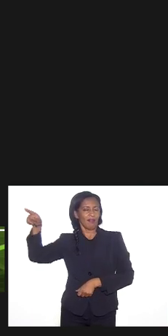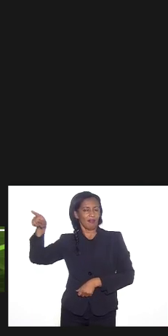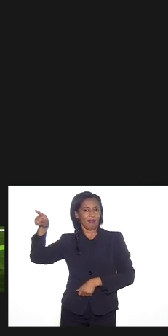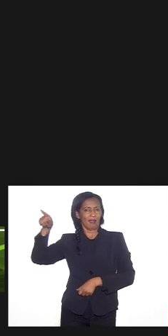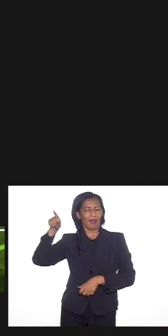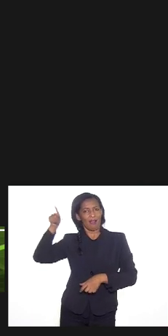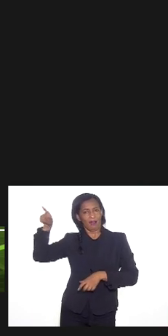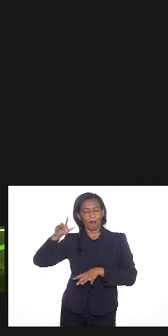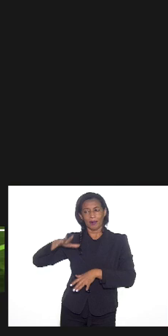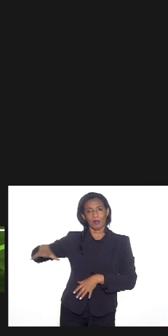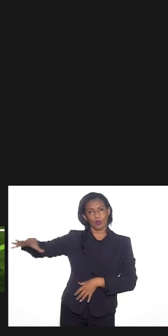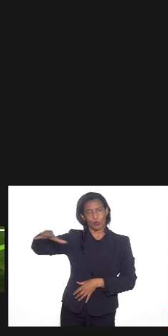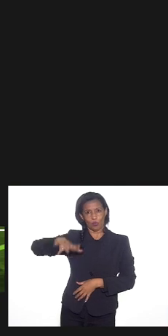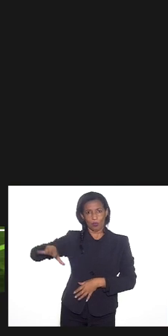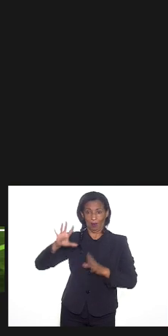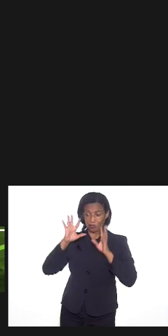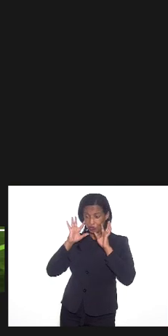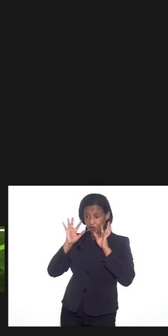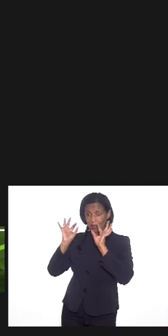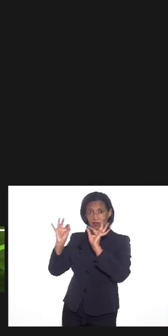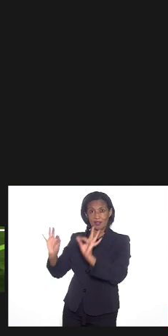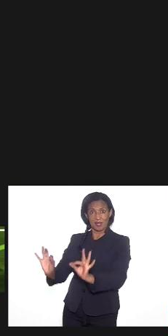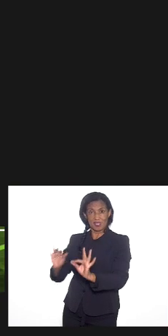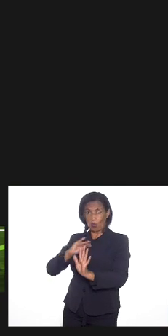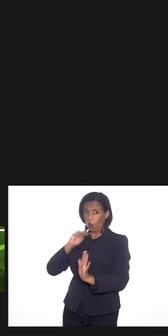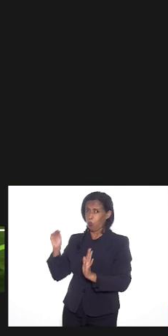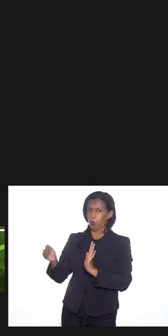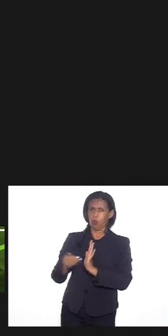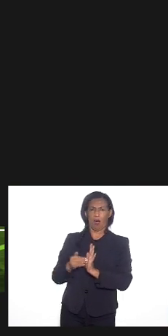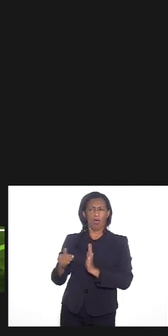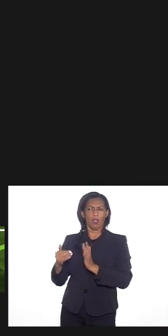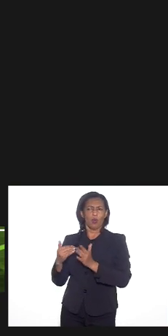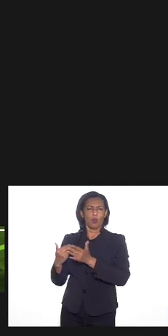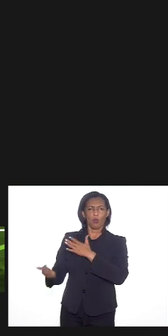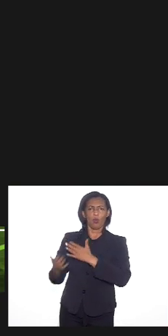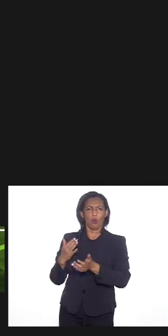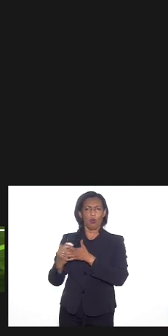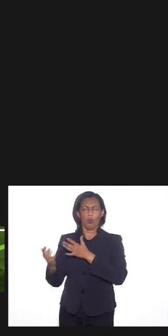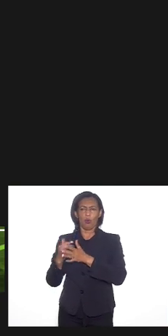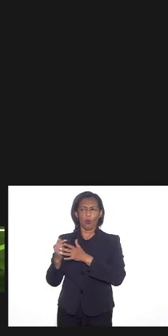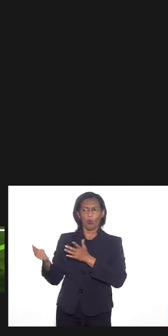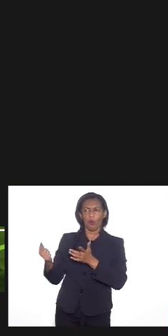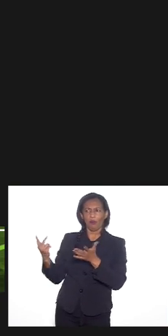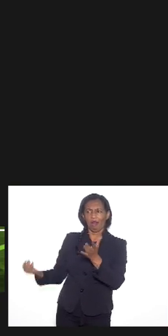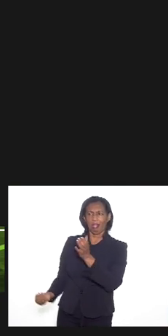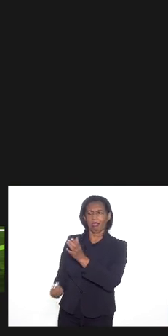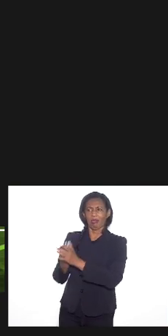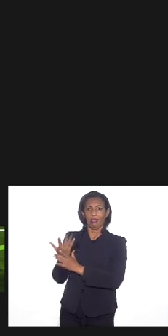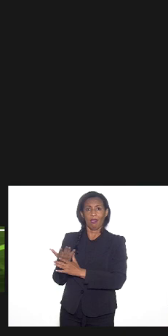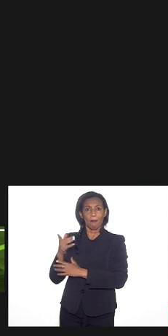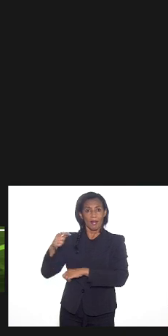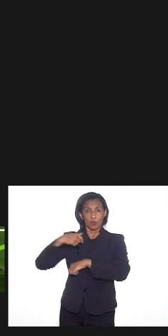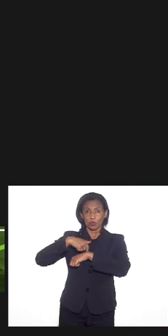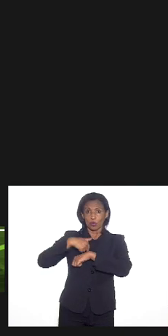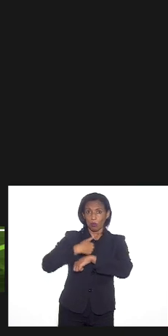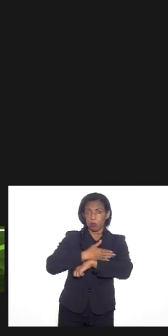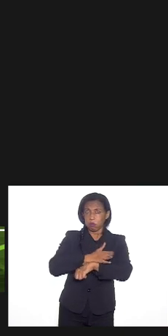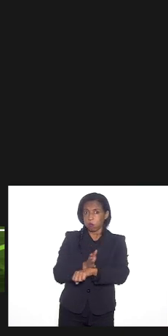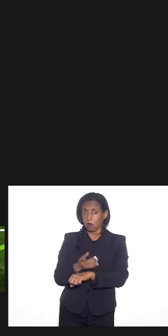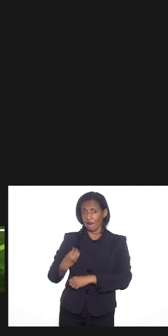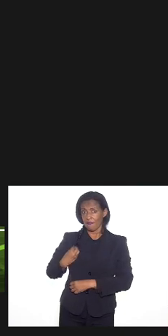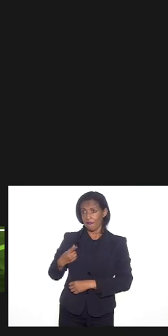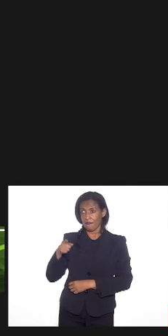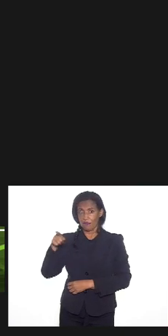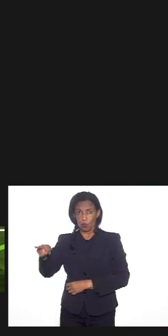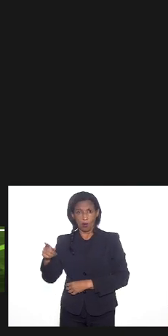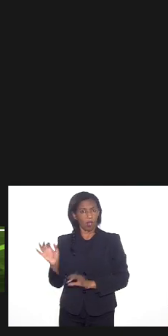em QAP total em atenção total pra qualquer relato só que não veio durante o tempo que nós estivemos lá não veio relato concreto houve até